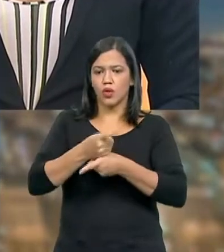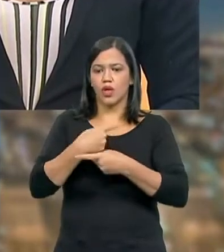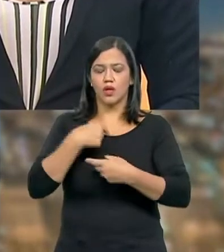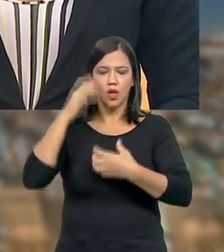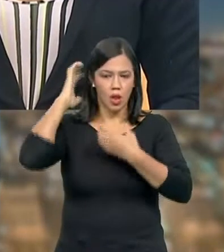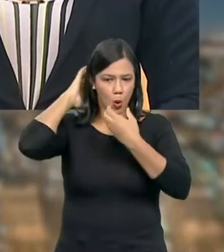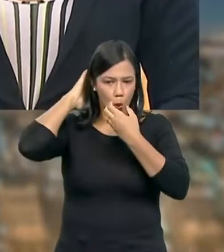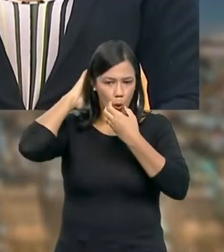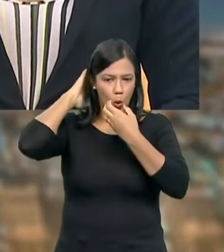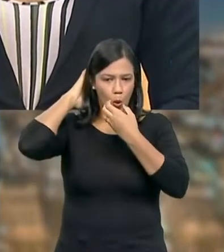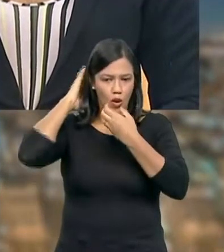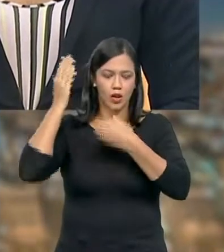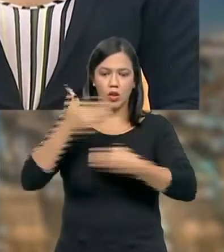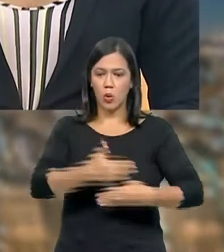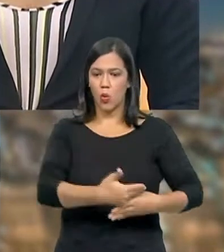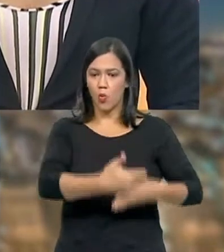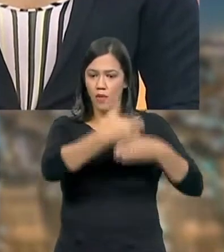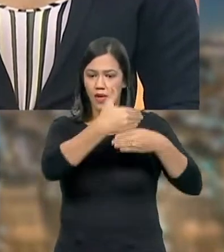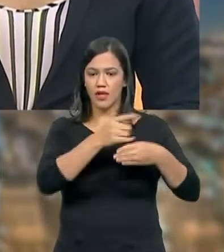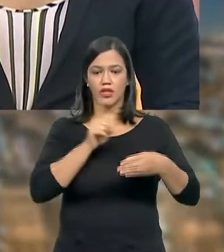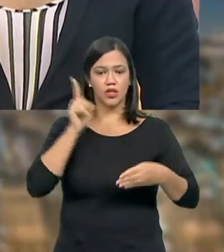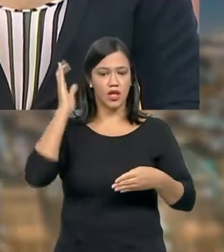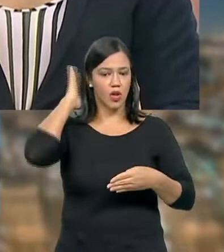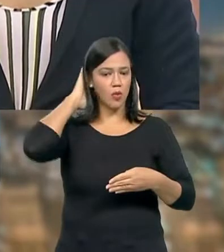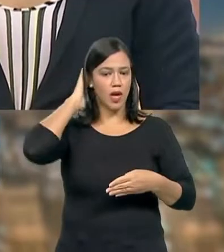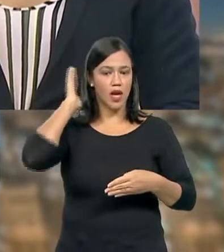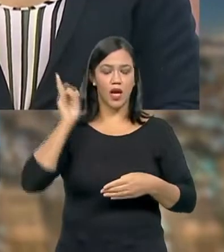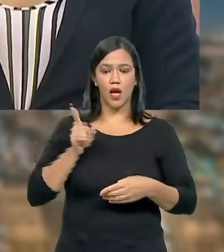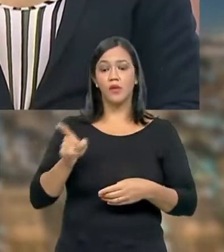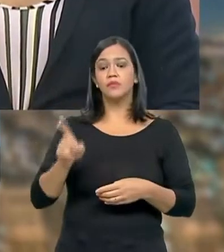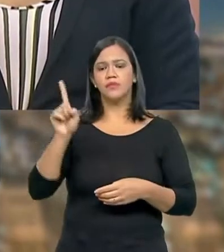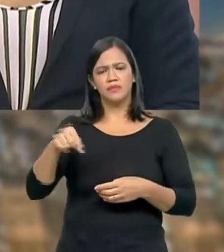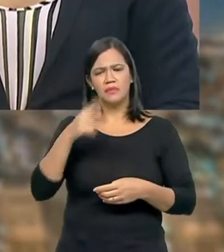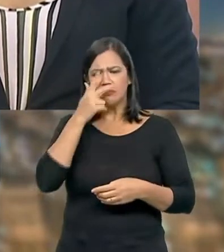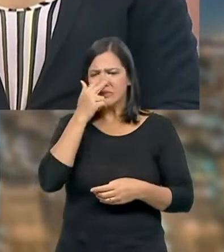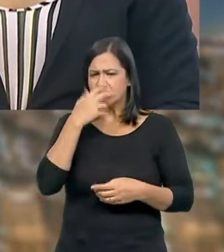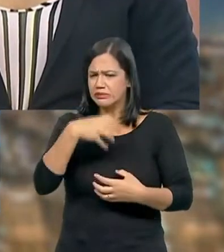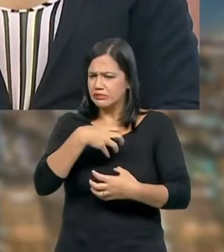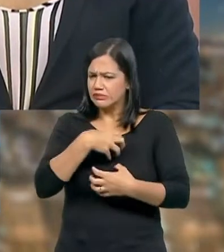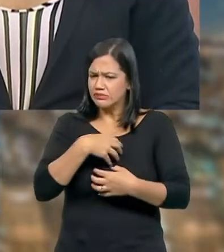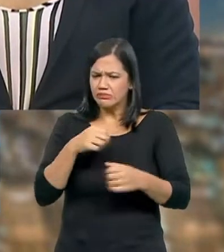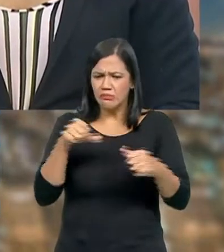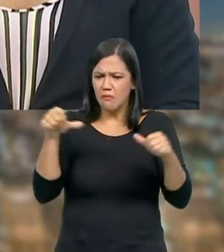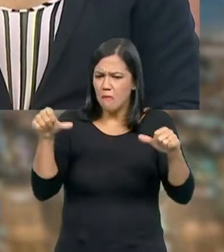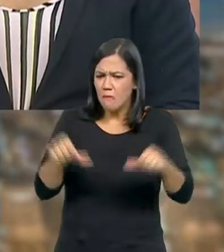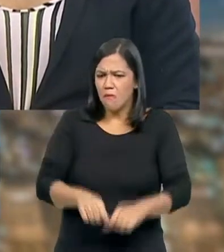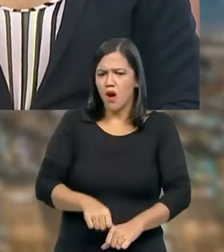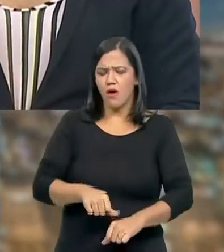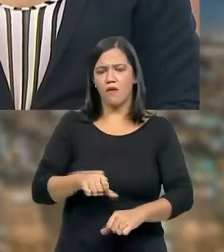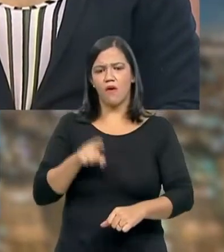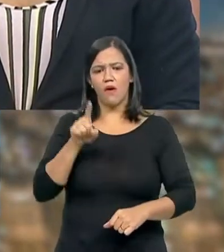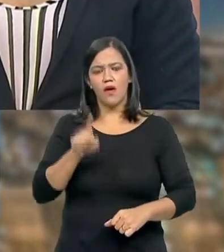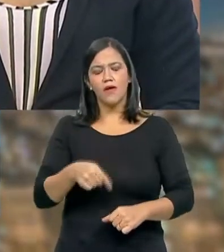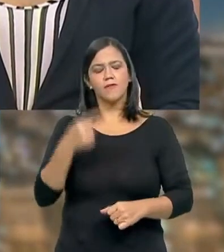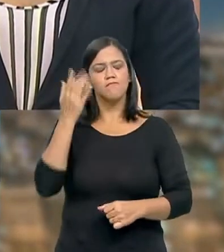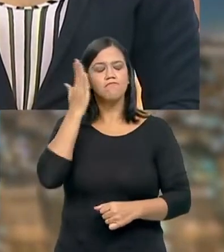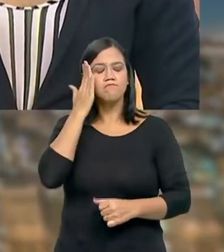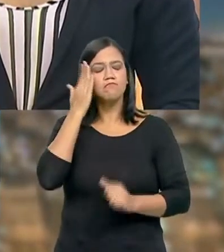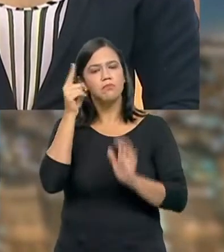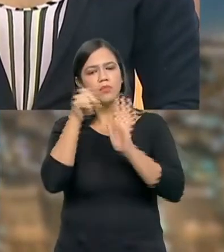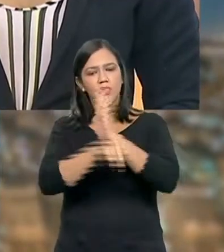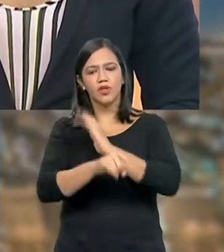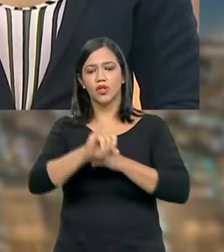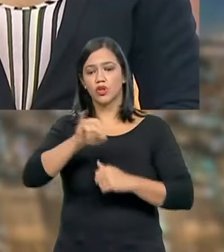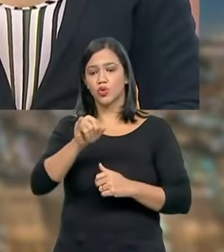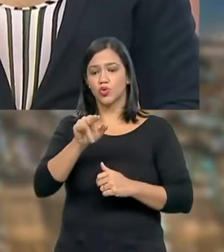numa parede lá no Pará. Eu acho isso desumano. Então, queria saber o que você,